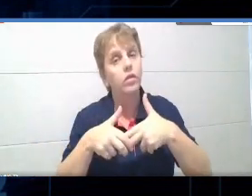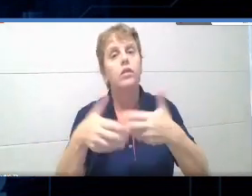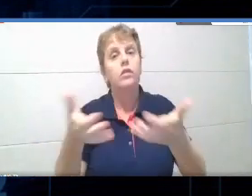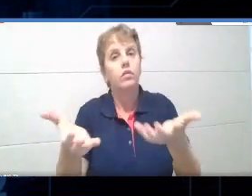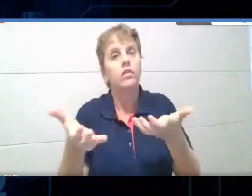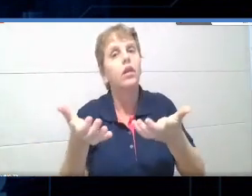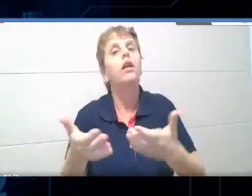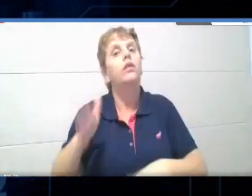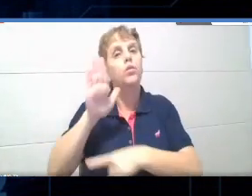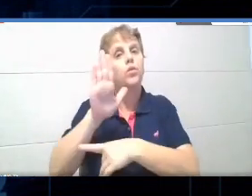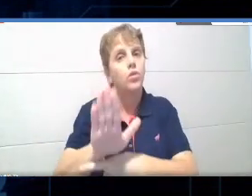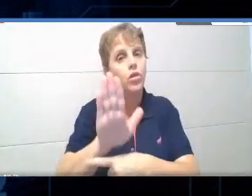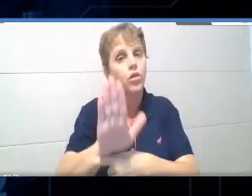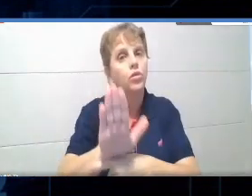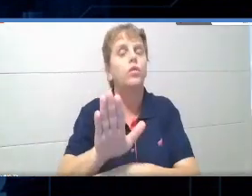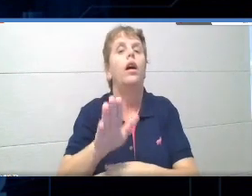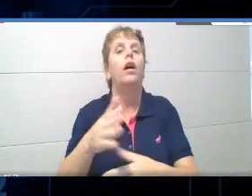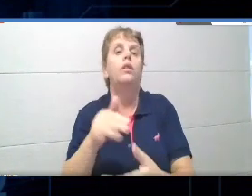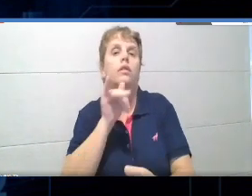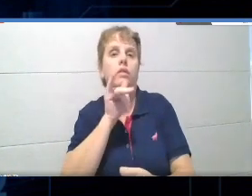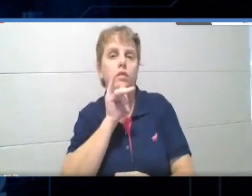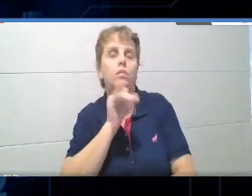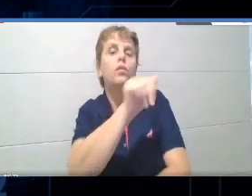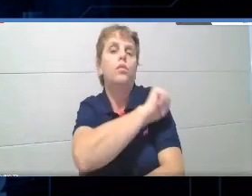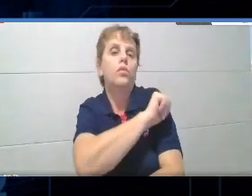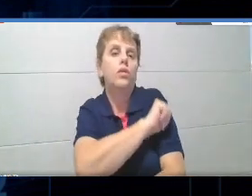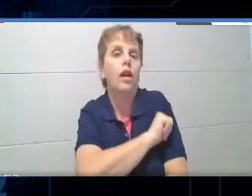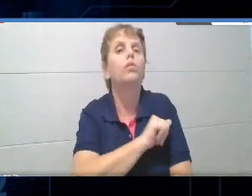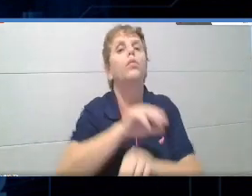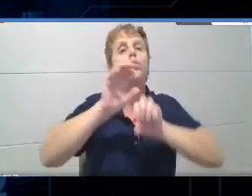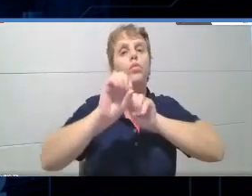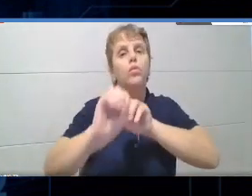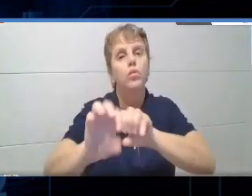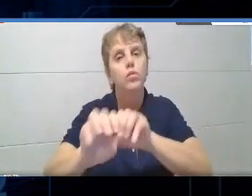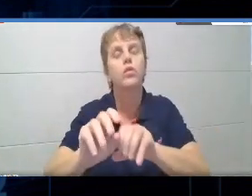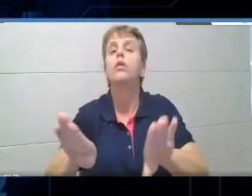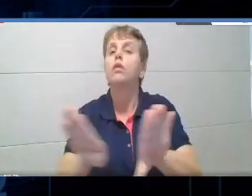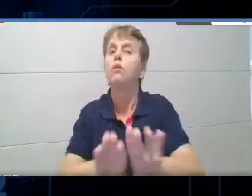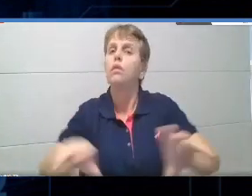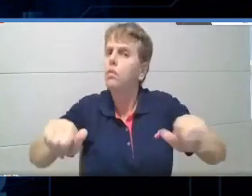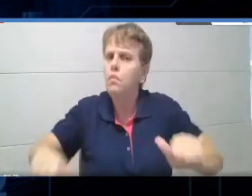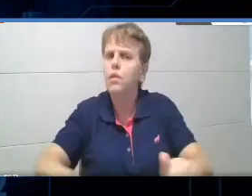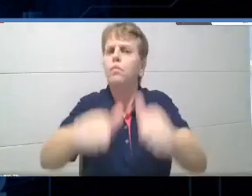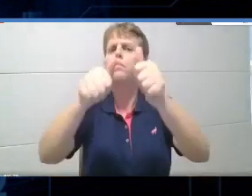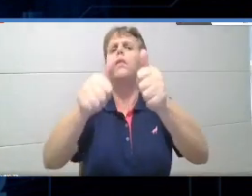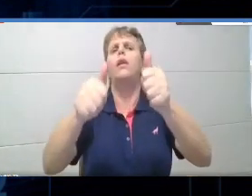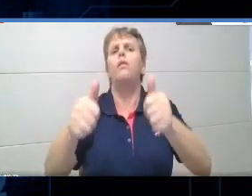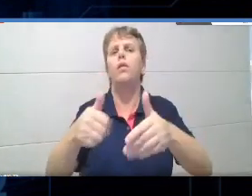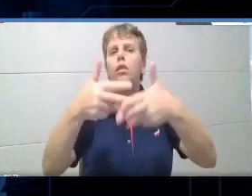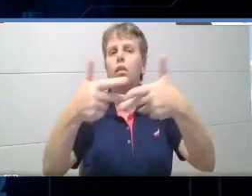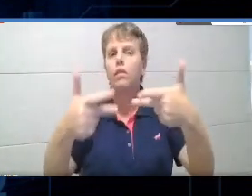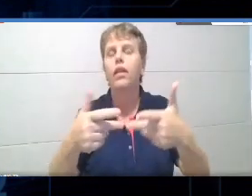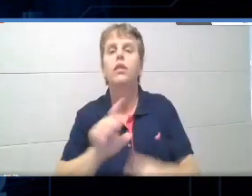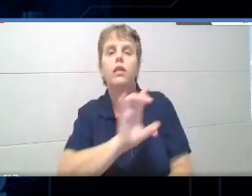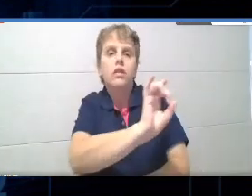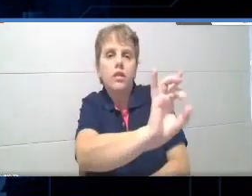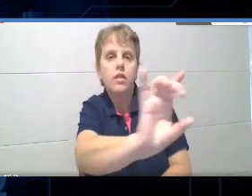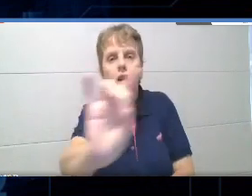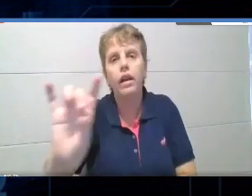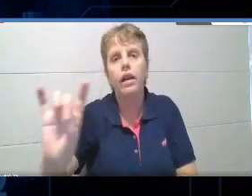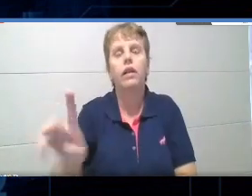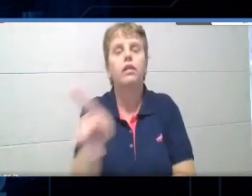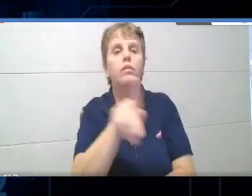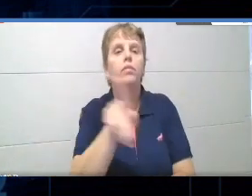alunos e que a nossa educação, né, esteja cada vez mais com qualidade dentro daquilo que cada educador se propôs a